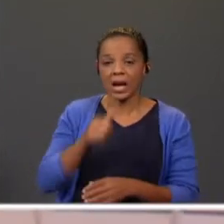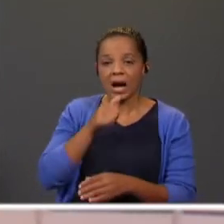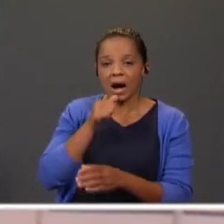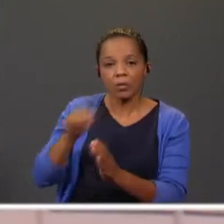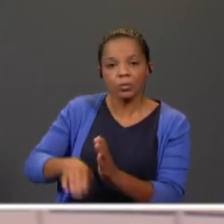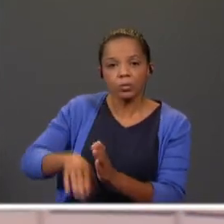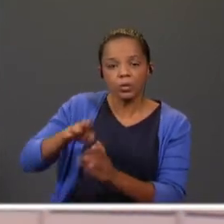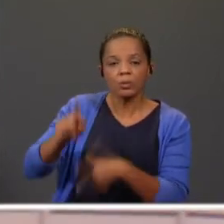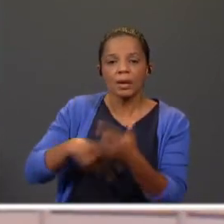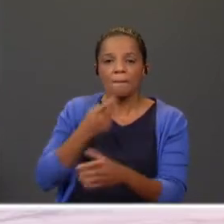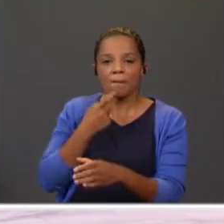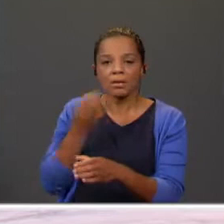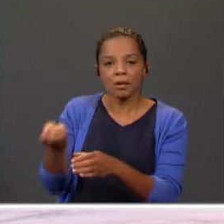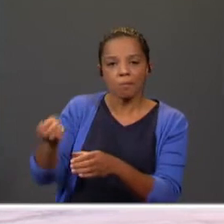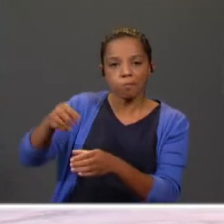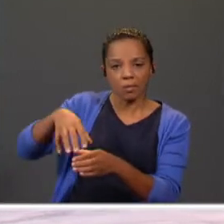deitou-lhe a pedra dentro.